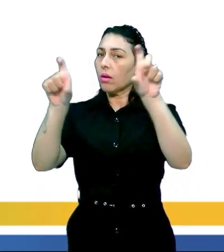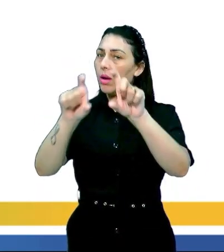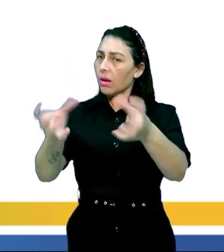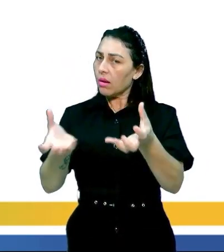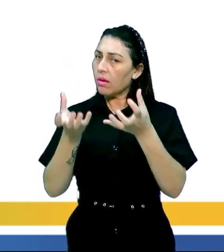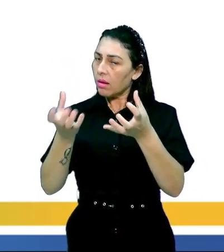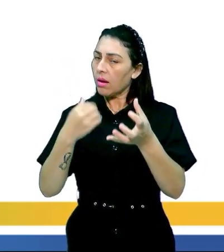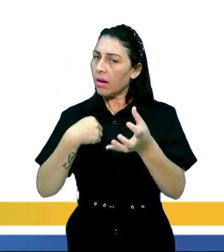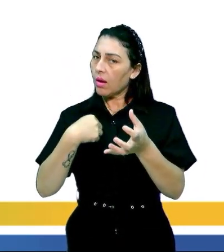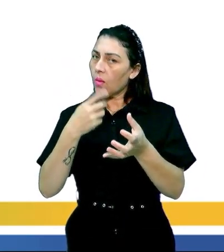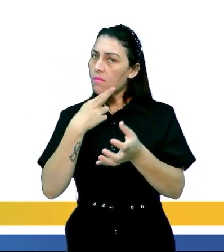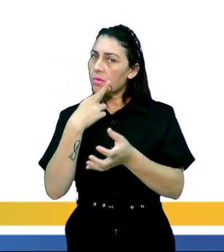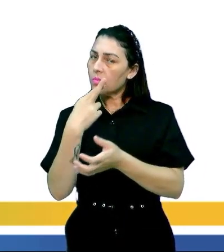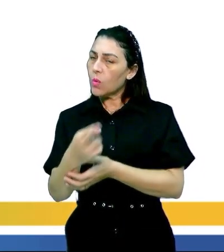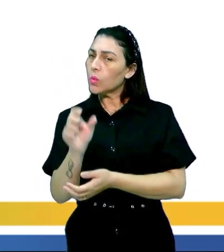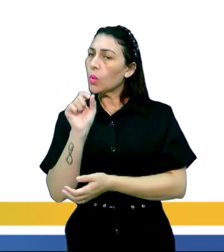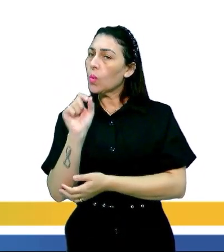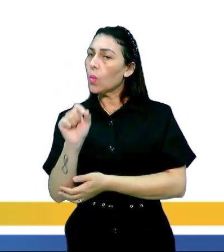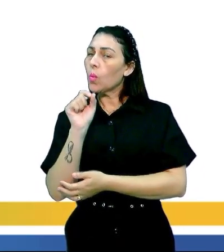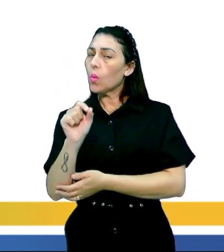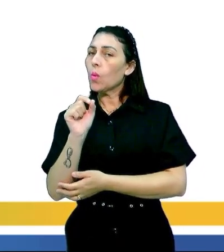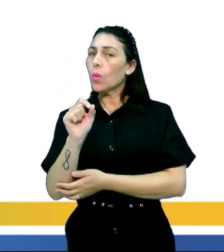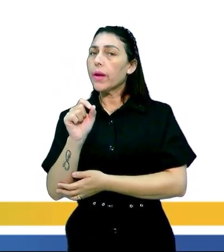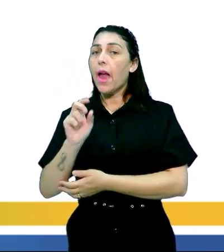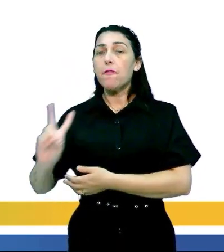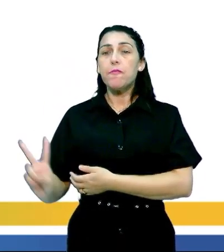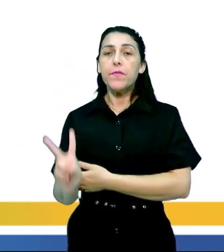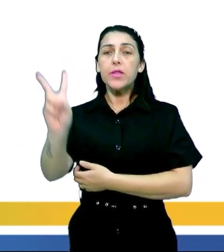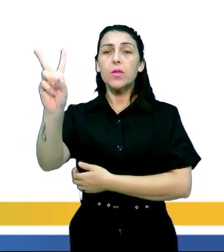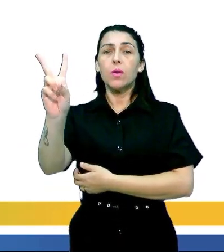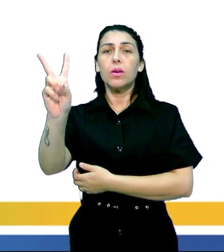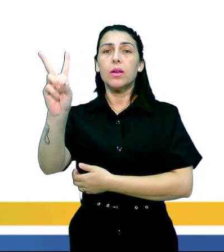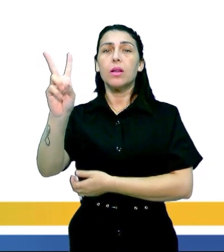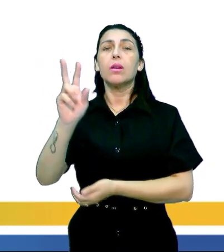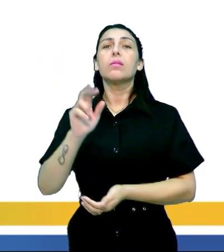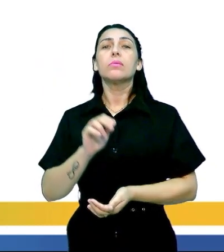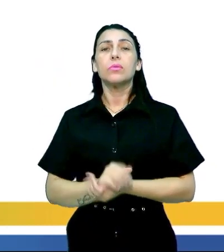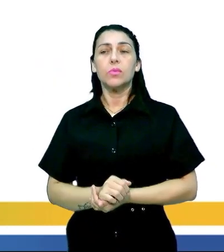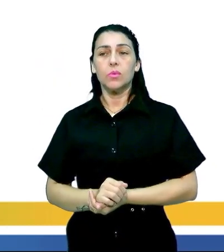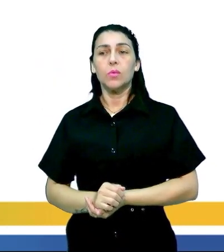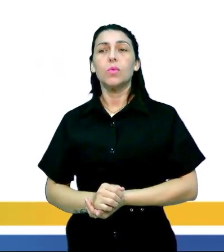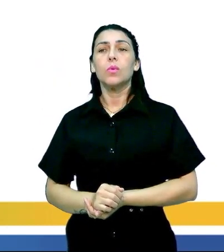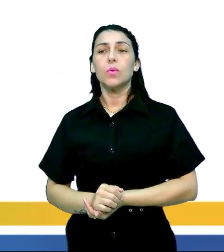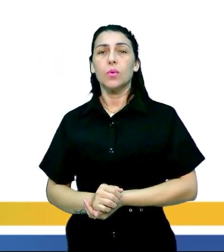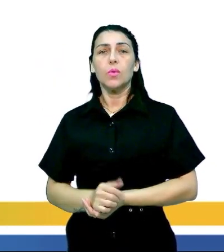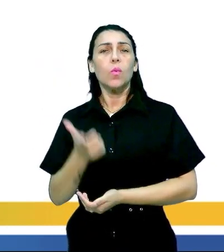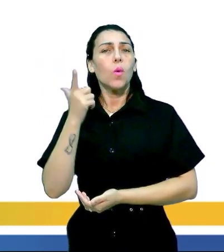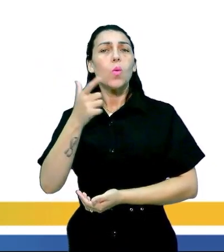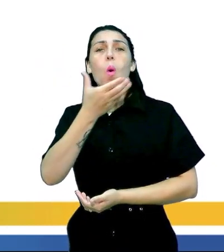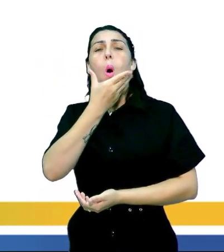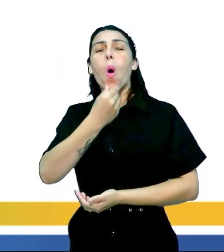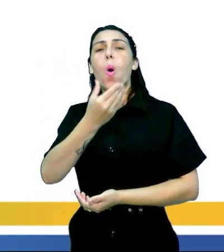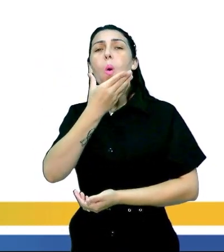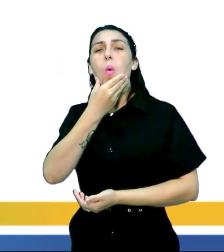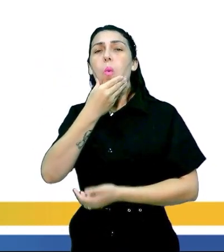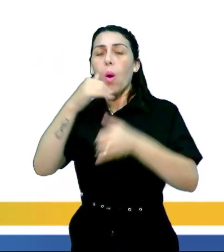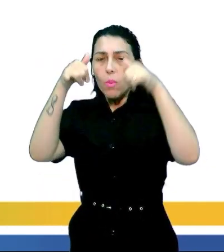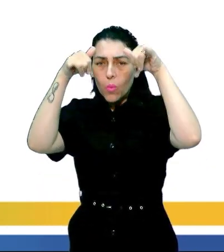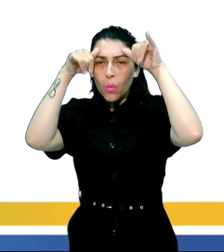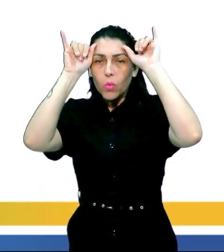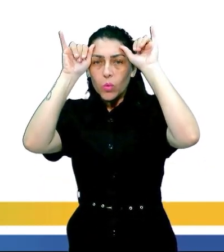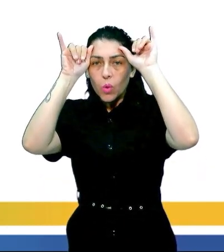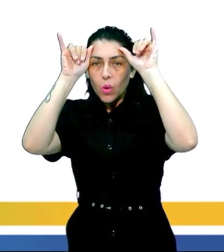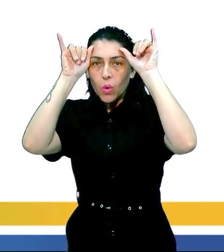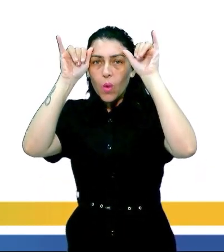quer de mim é o que que a testa né a vitória ou seja quando é que o toureiro ganha esse tipo de evento